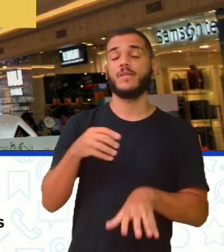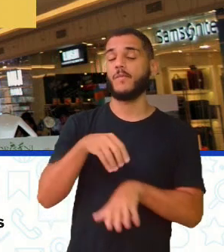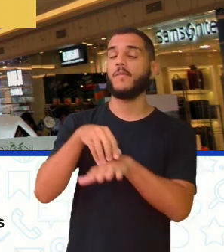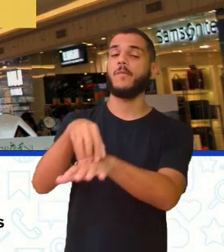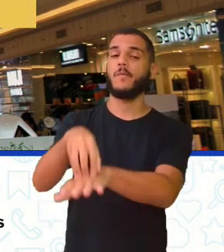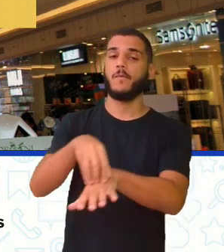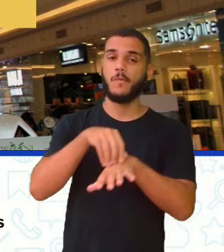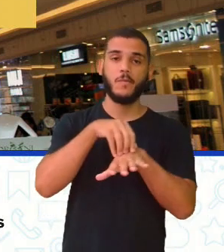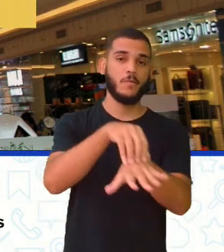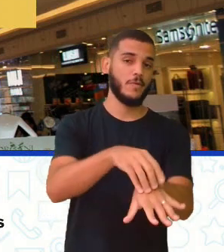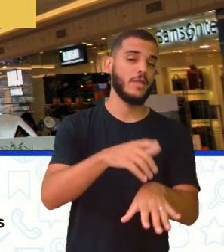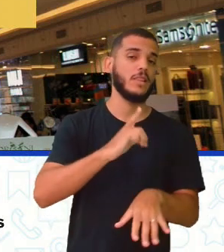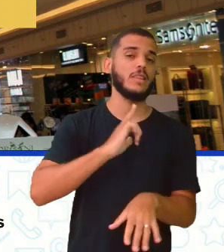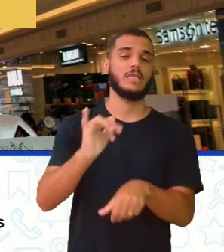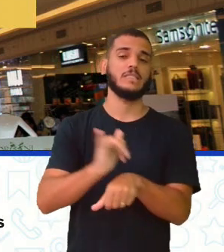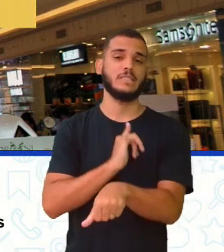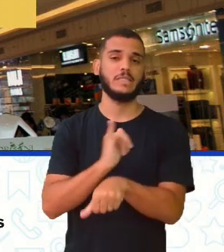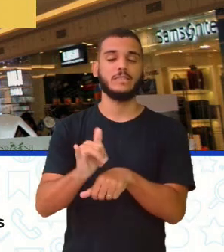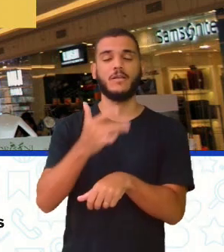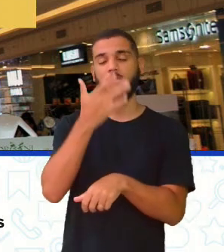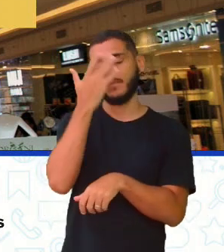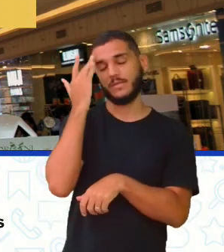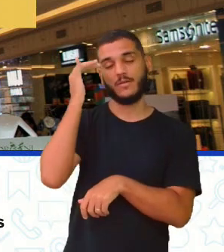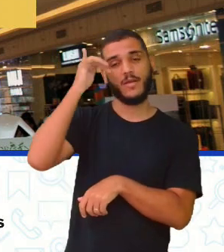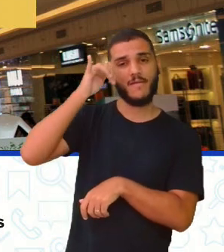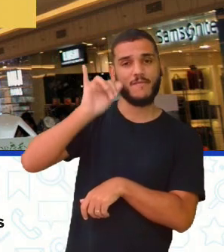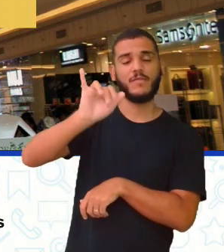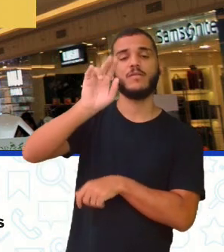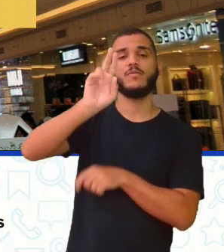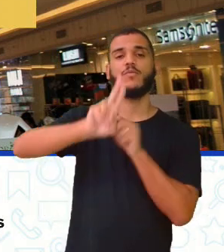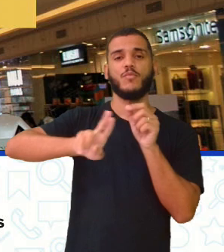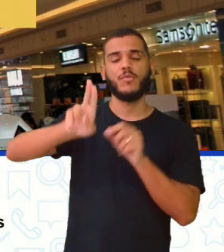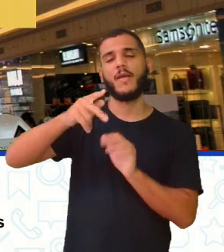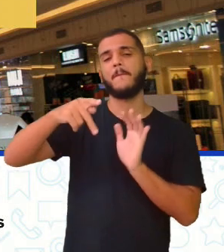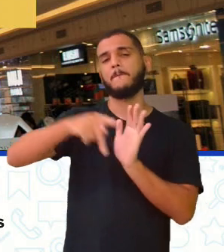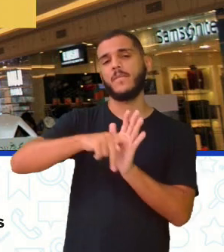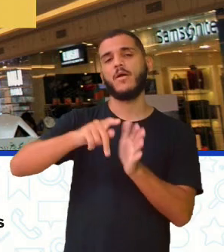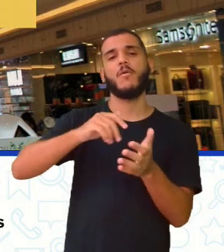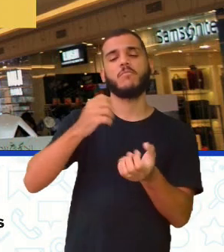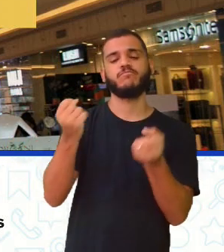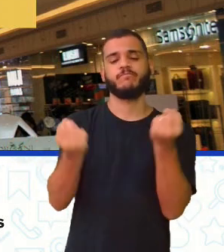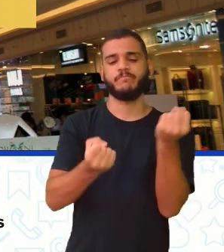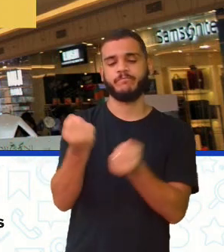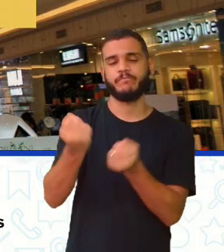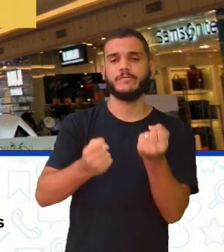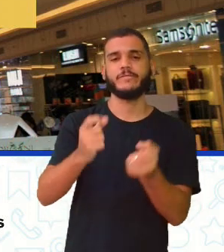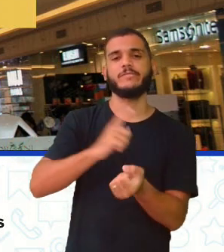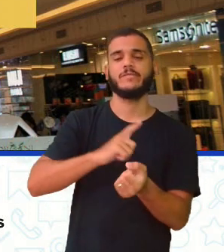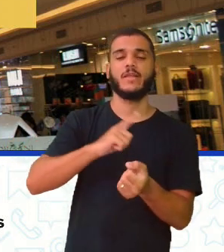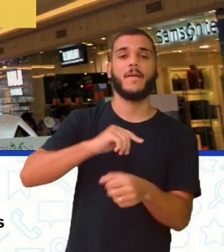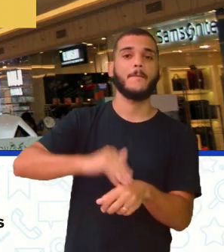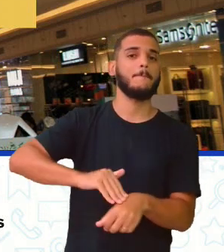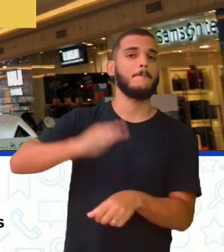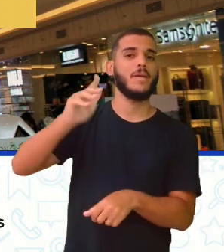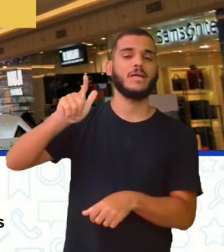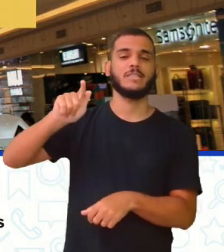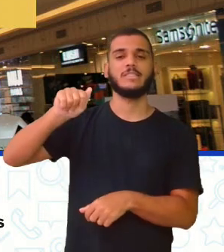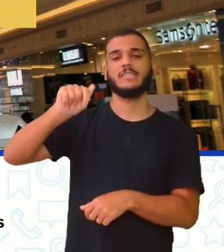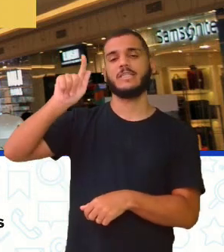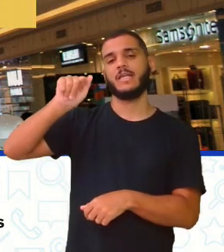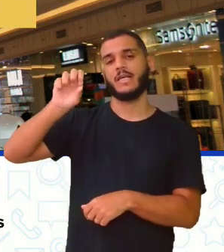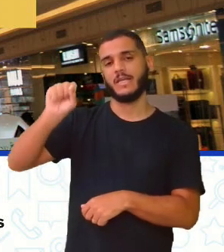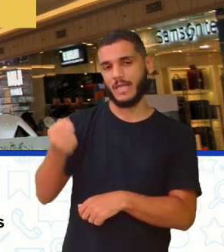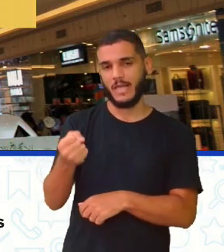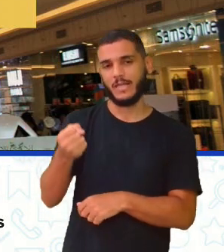meios que as pessoas evitem que está utilizando os seus veículos, né? Jogando muito gás carbônico na atmosfera.